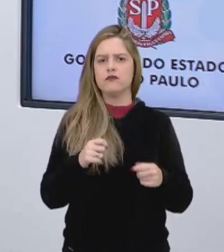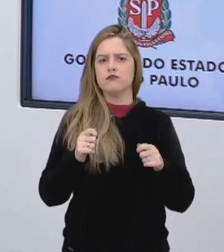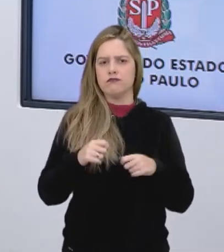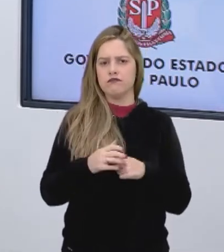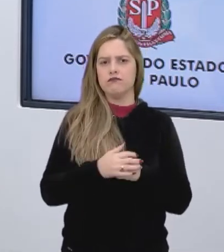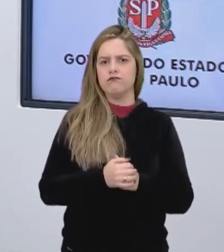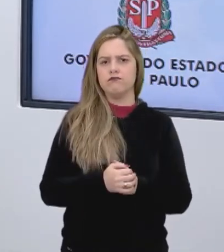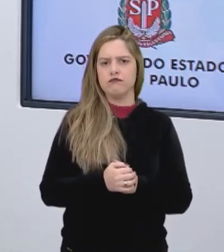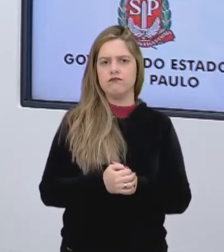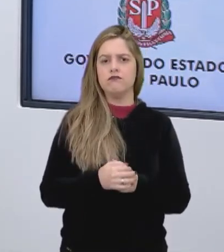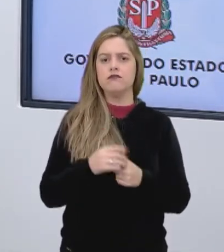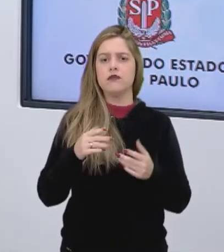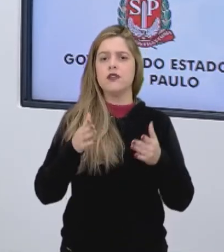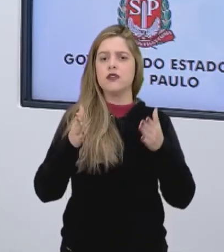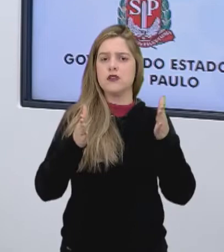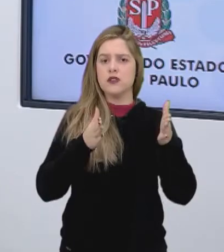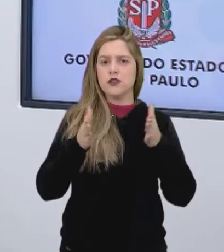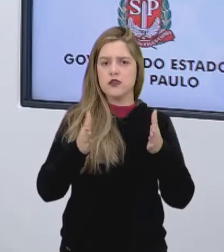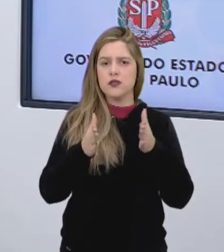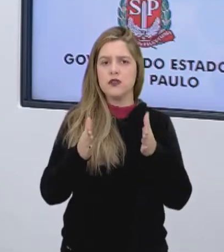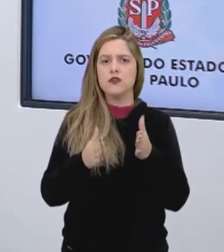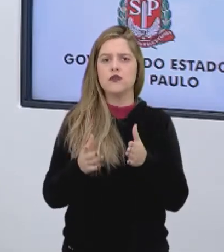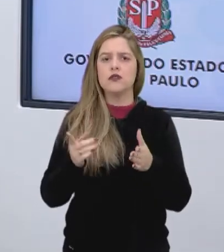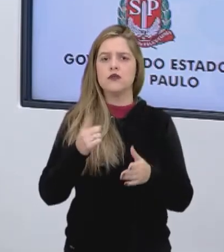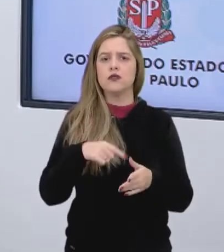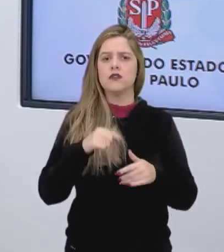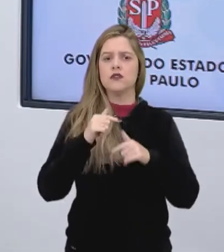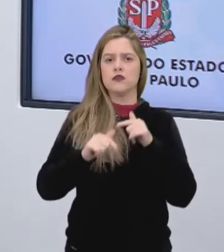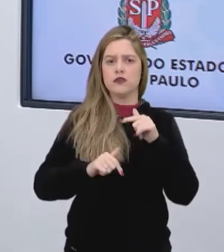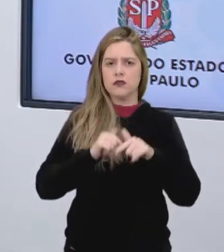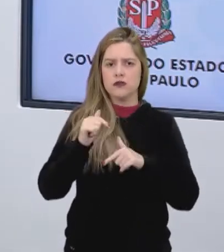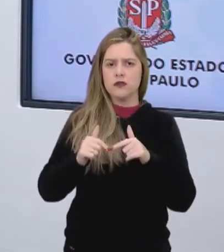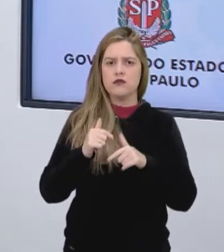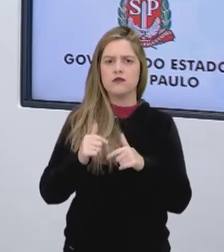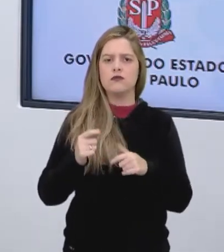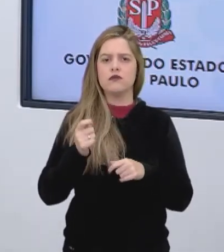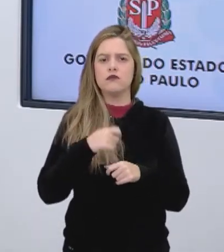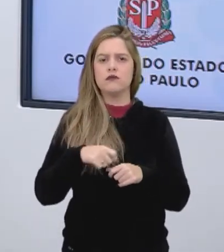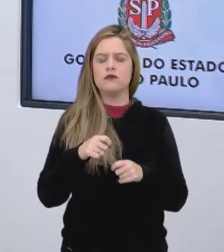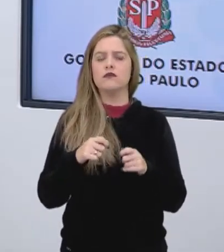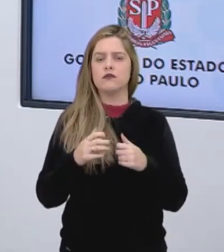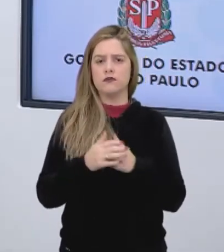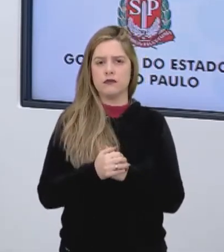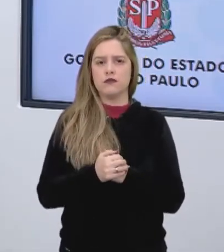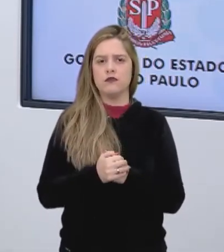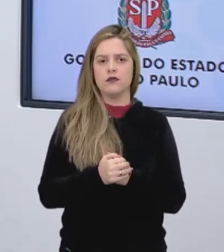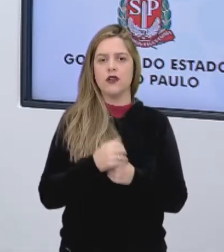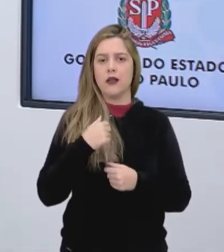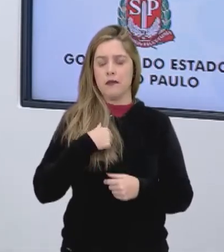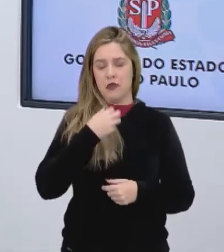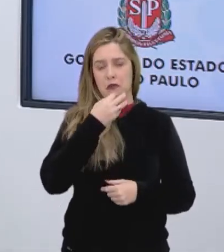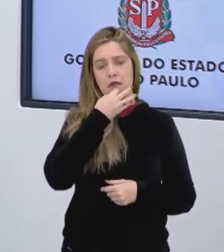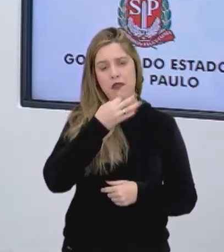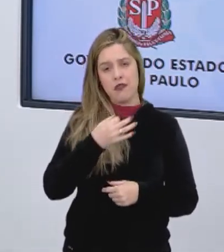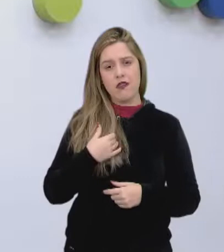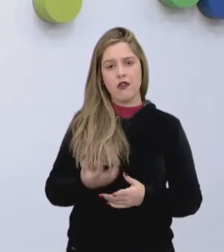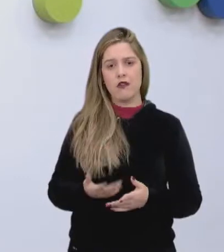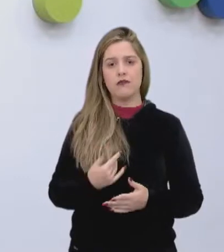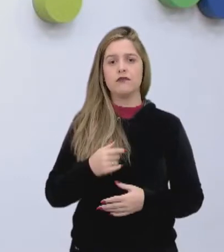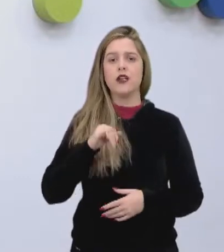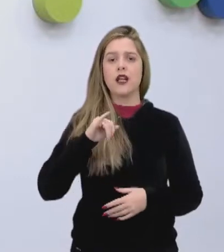Aí, nesse momento, 2020, nós estamos falando em 2022, e é uma opinião da professora Ilana. A